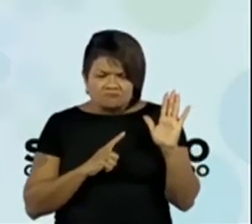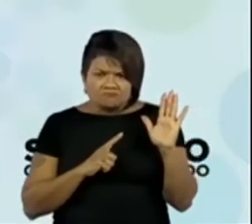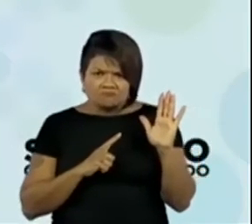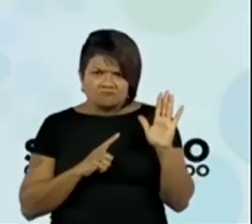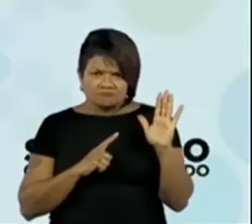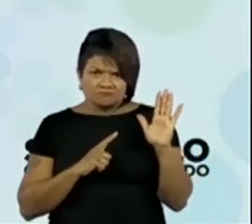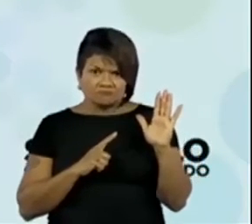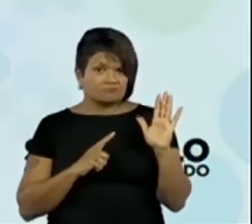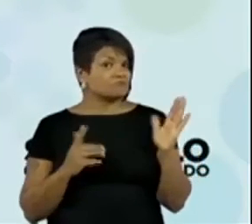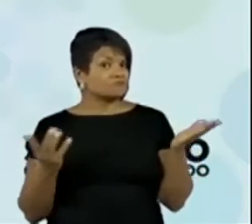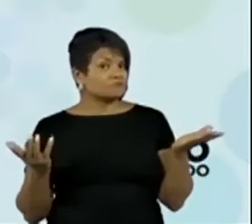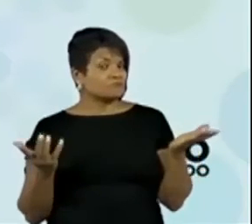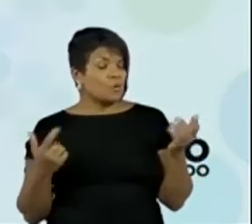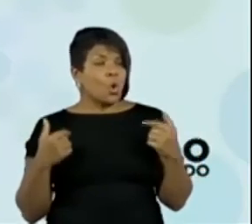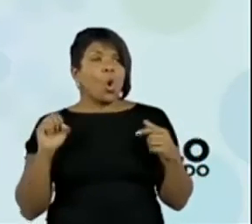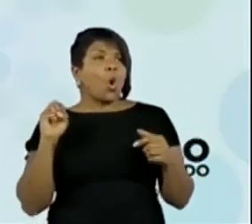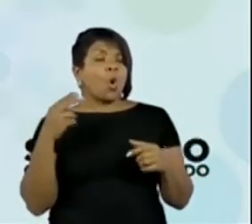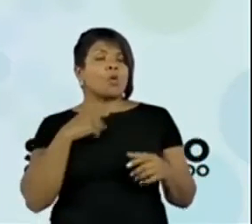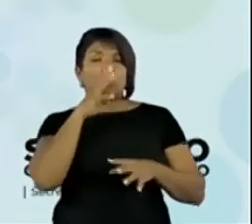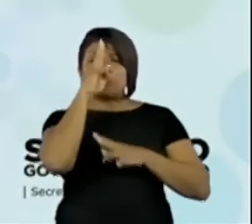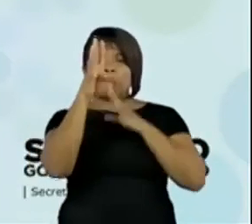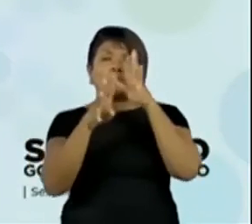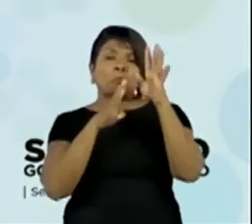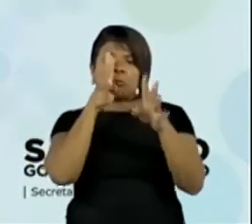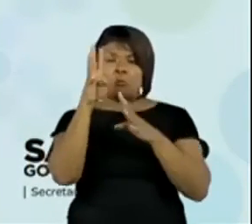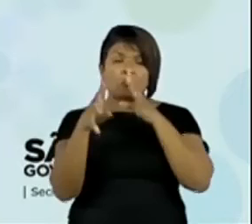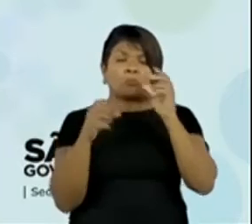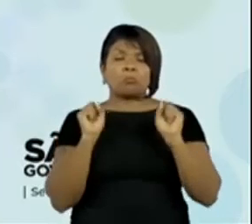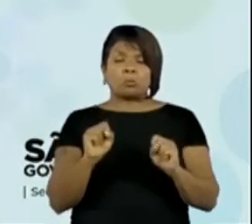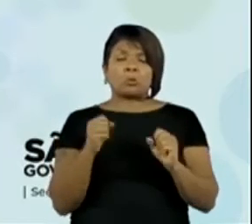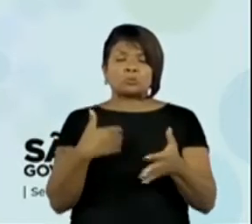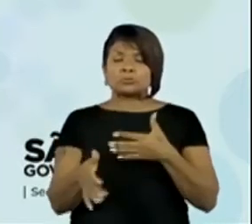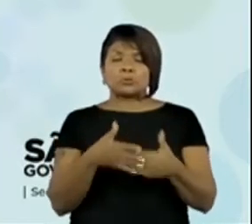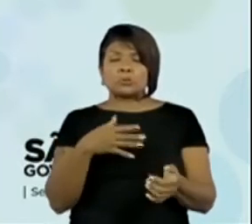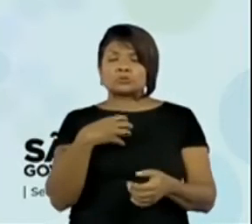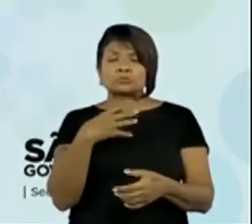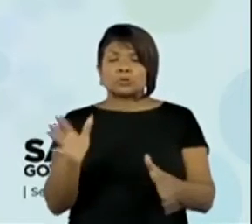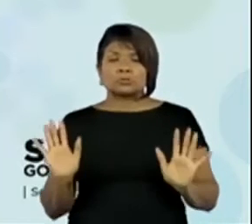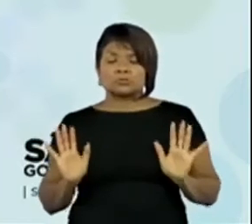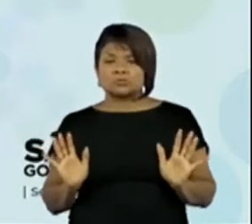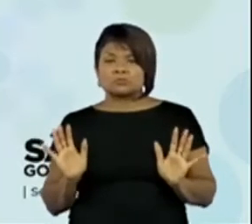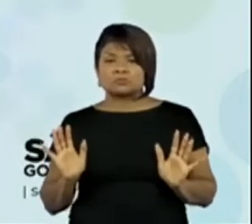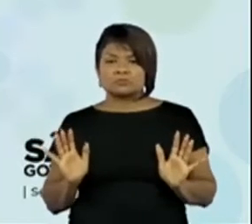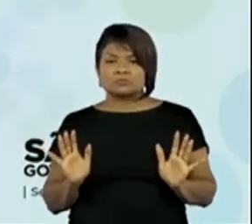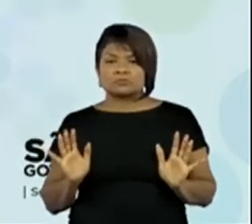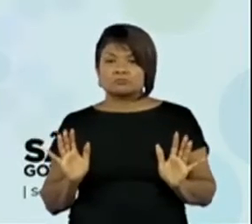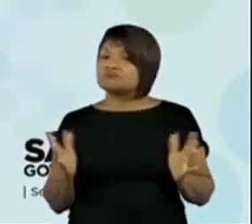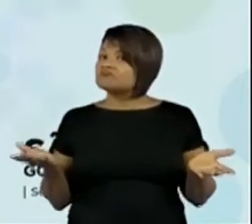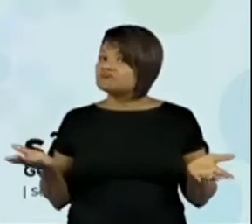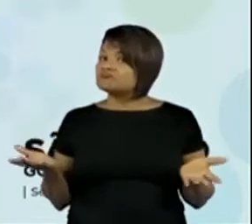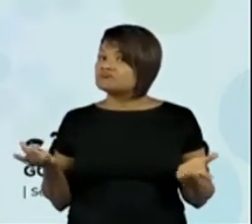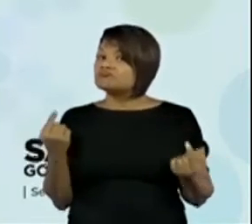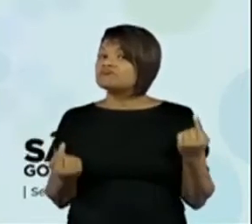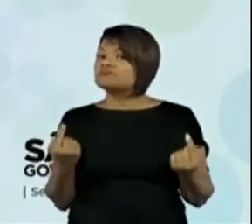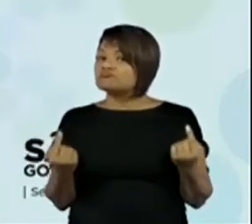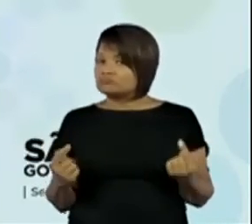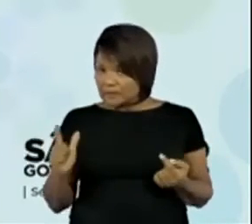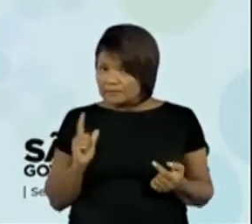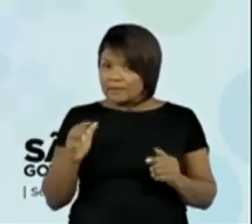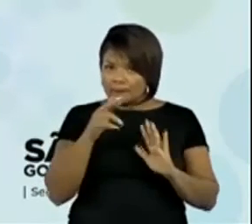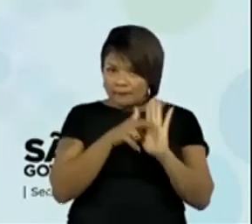Ou eu posso pegar e fazer o que eu quiser no jogo. Tem